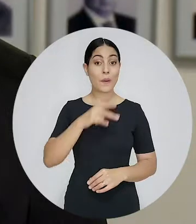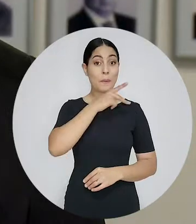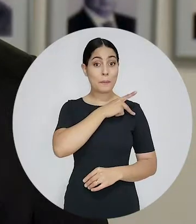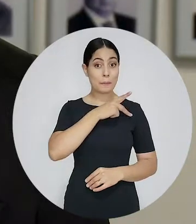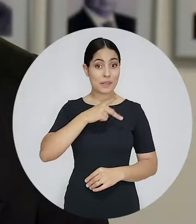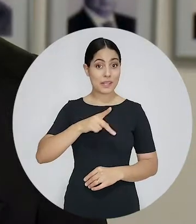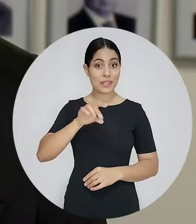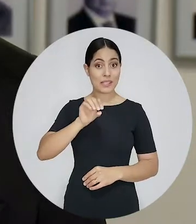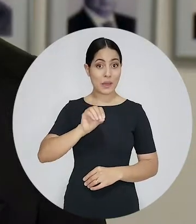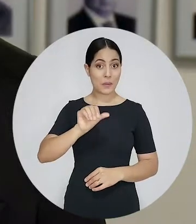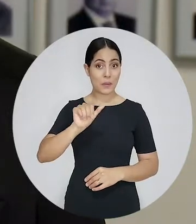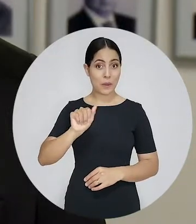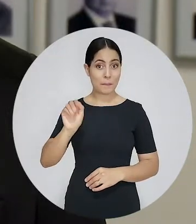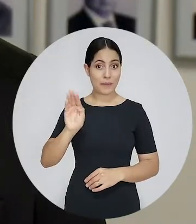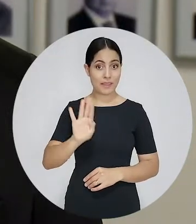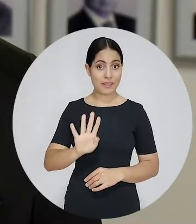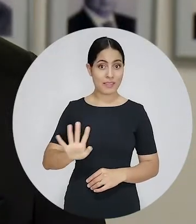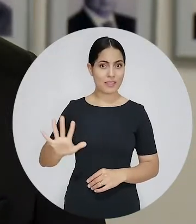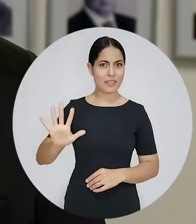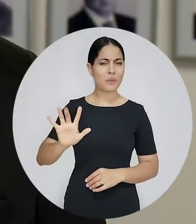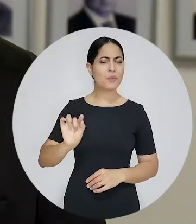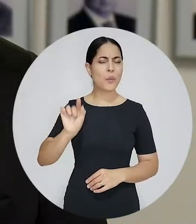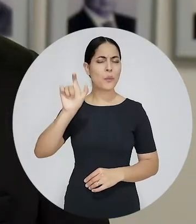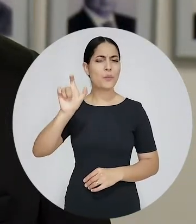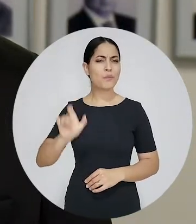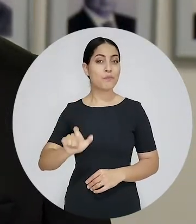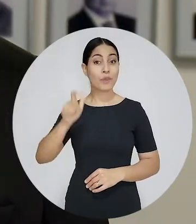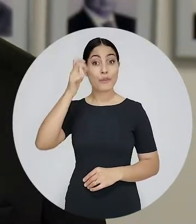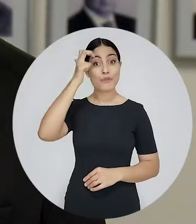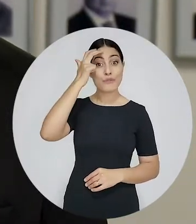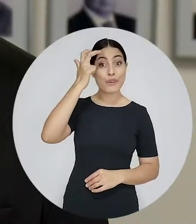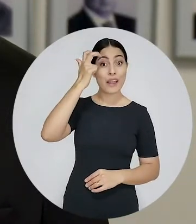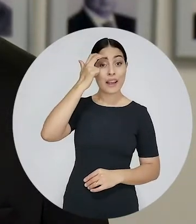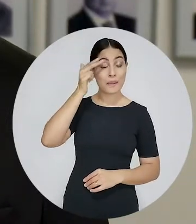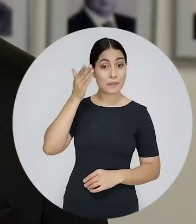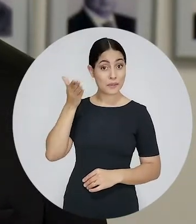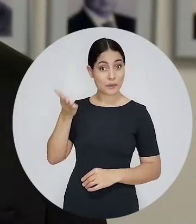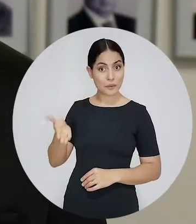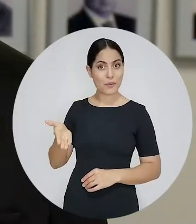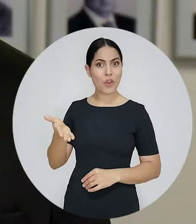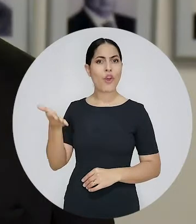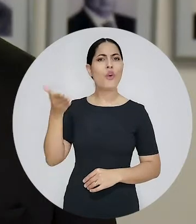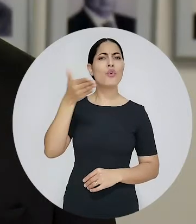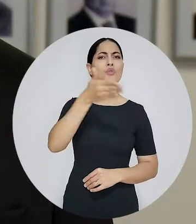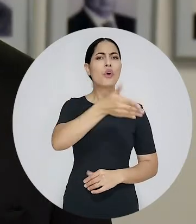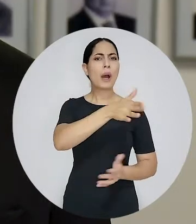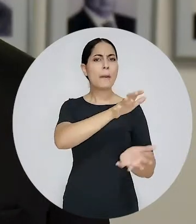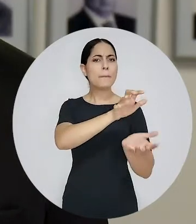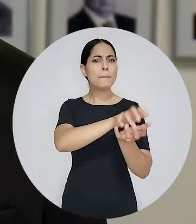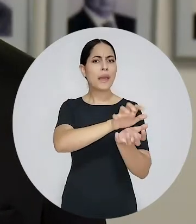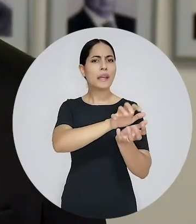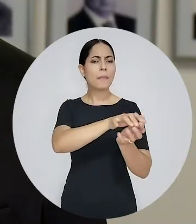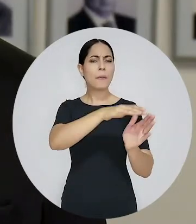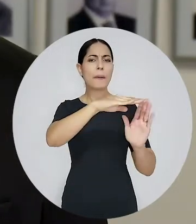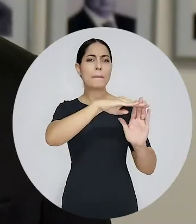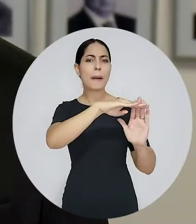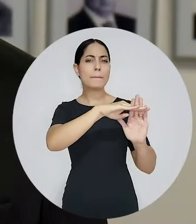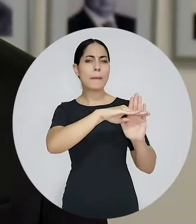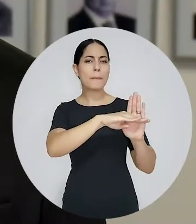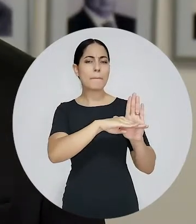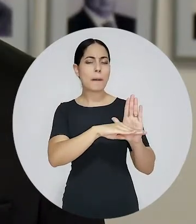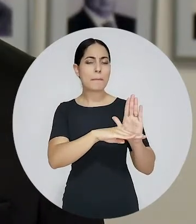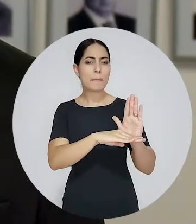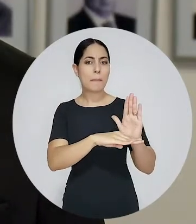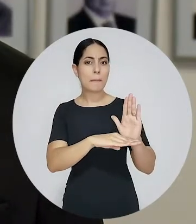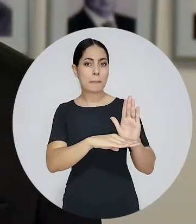O presidente da UAB Nacional, Felipe Santa Cruz, cumpriu na última semana a agenda institucional em Pernambuco e